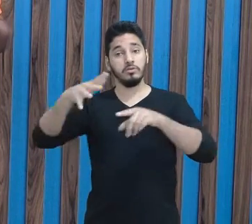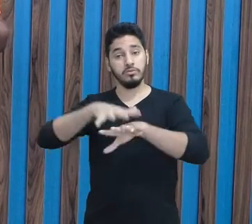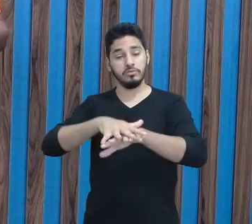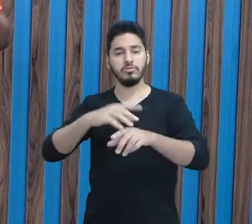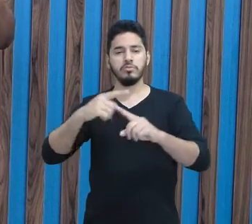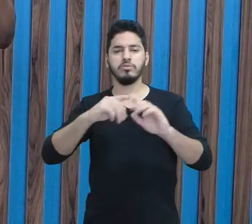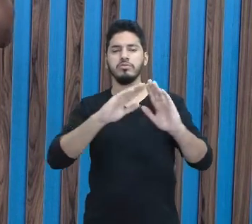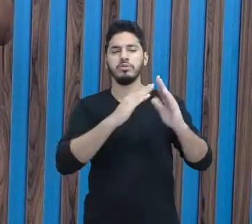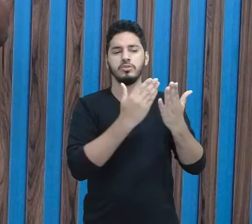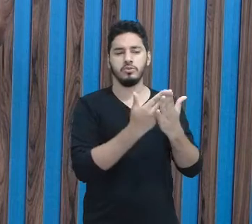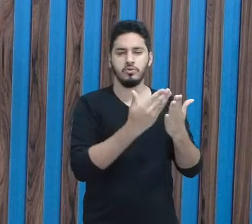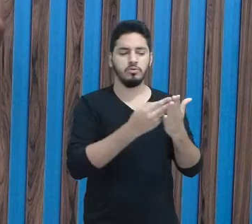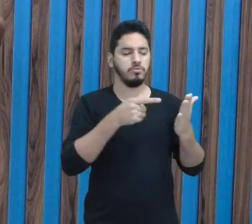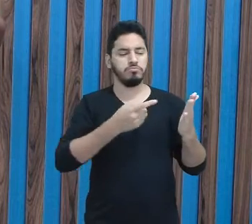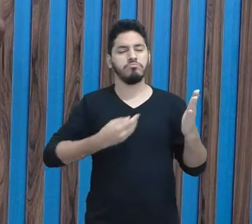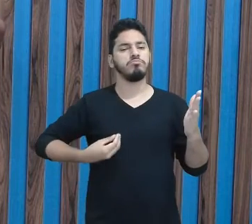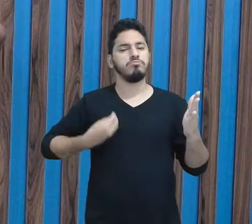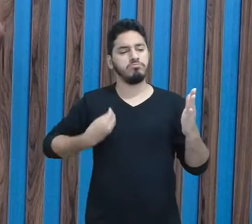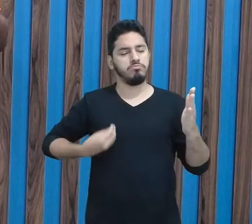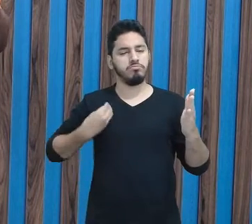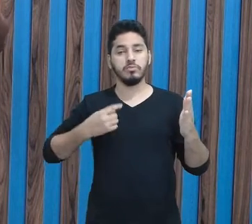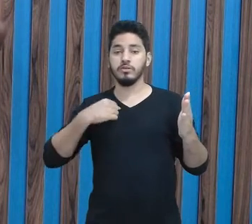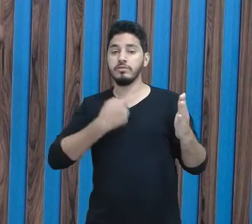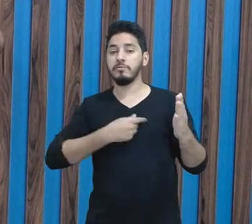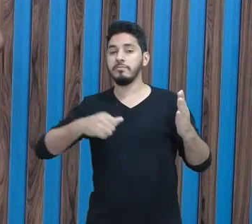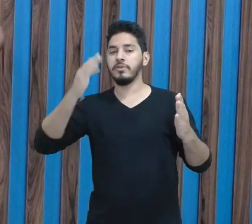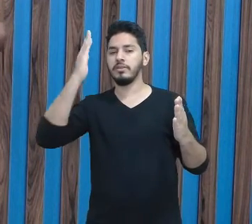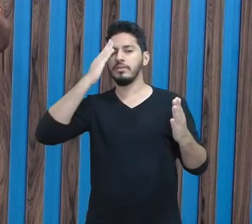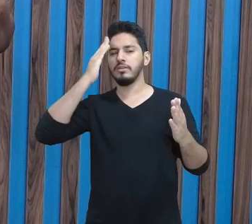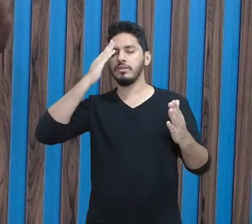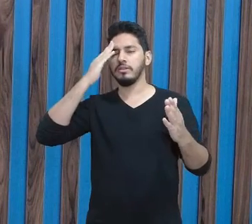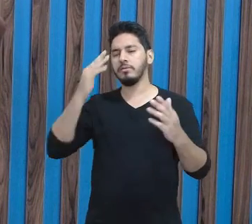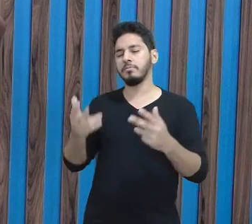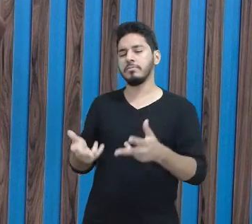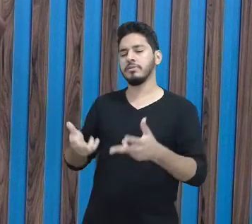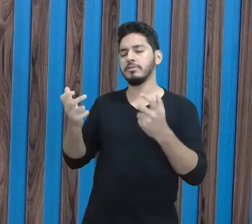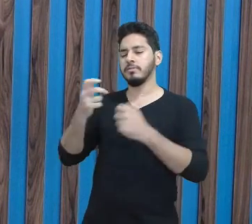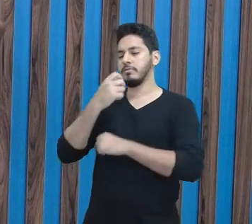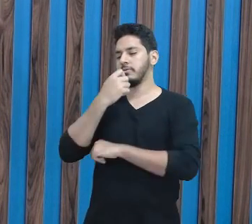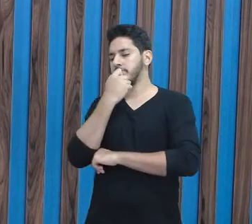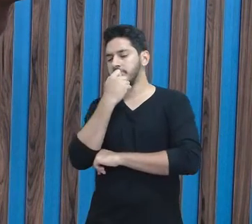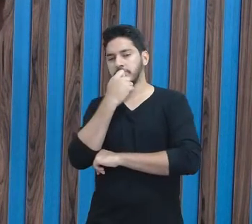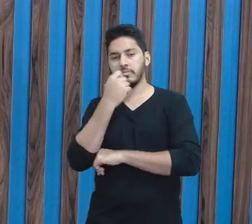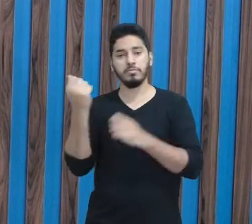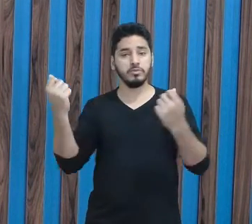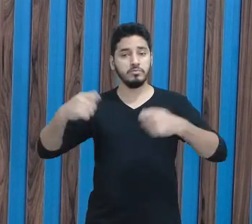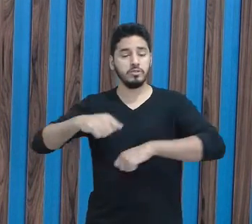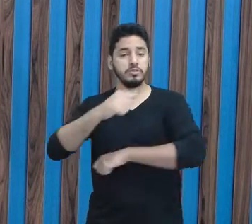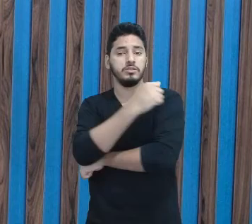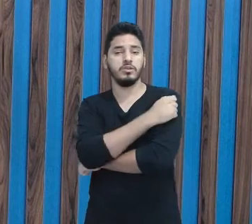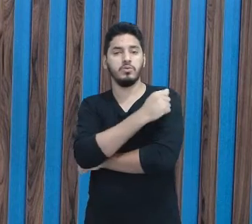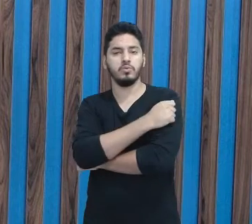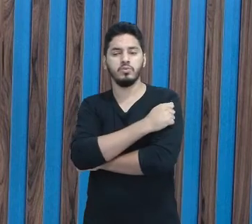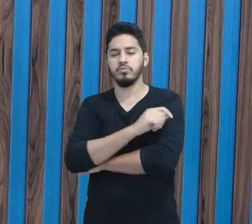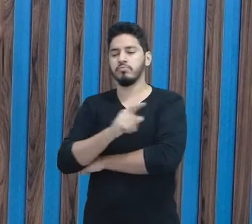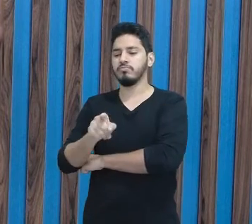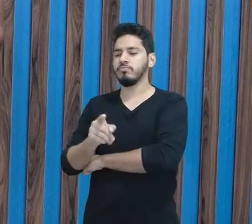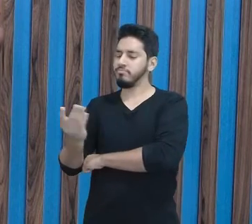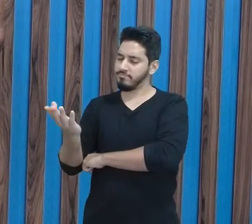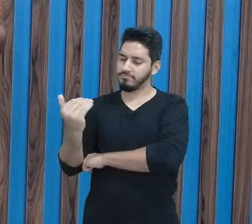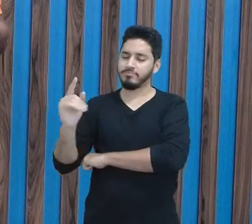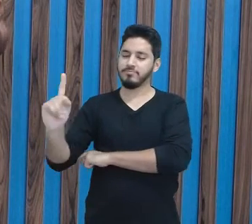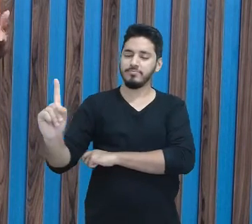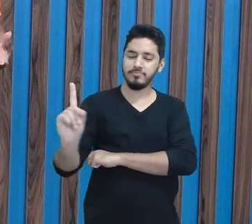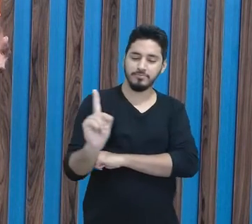existe e temos que entender, que perceber e possibilitar esse estudante, quando chega na nossa